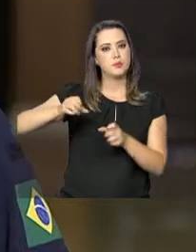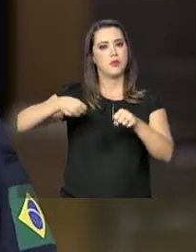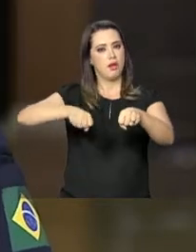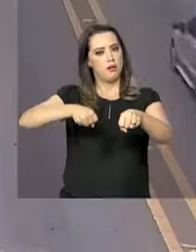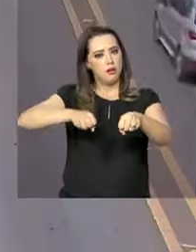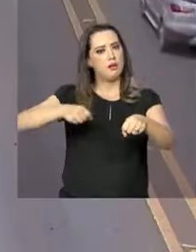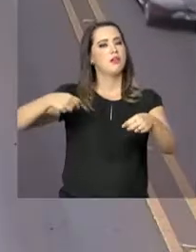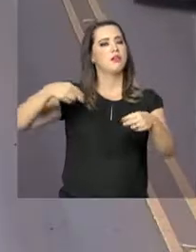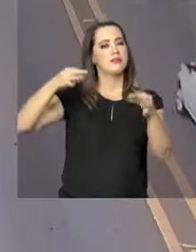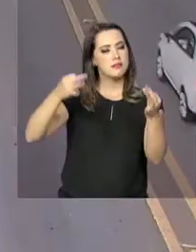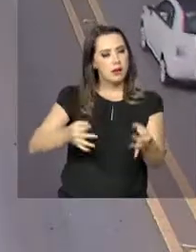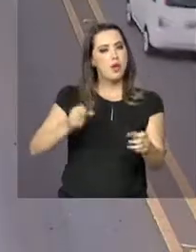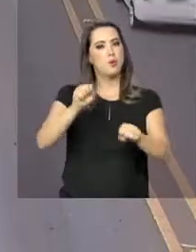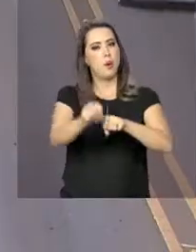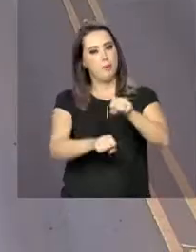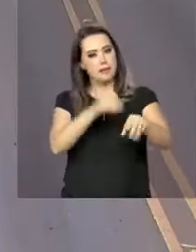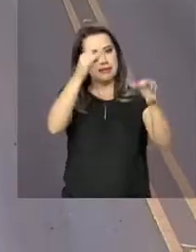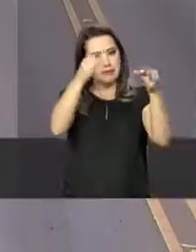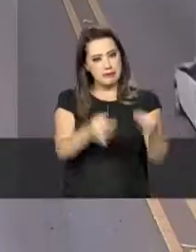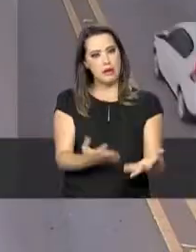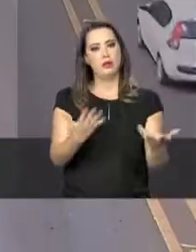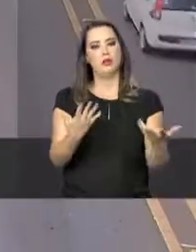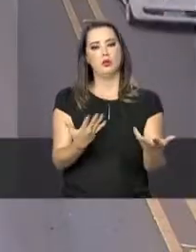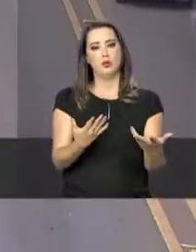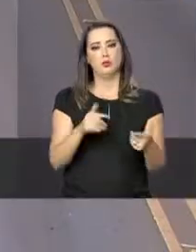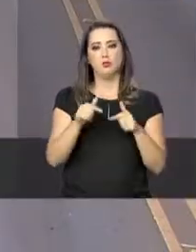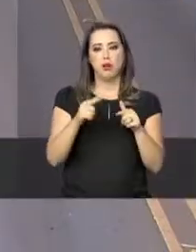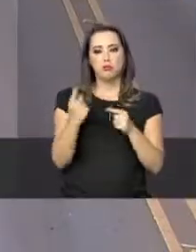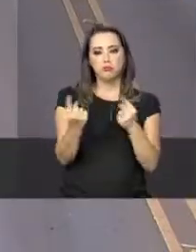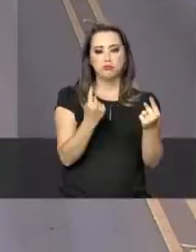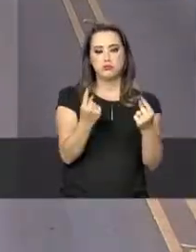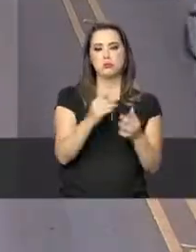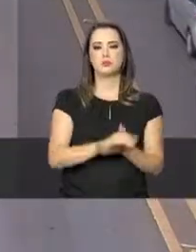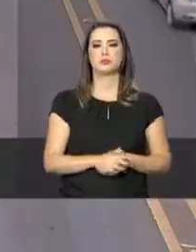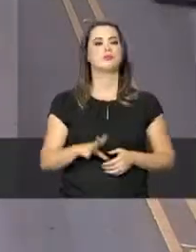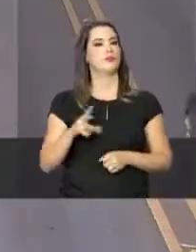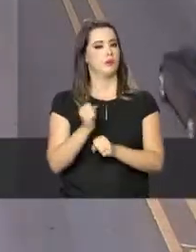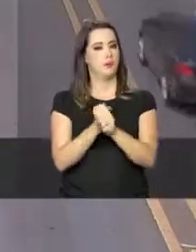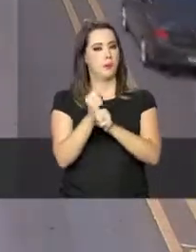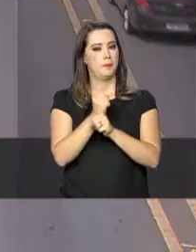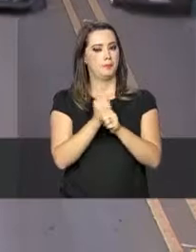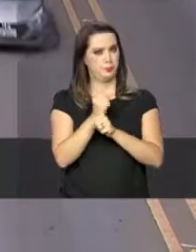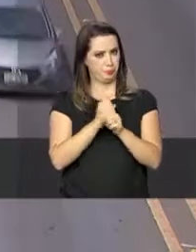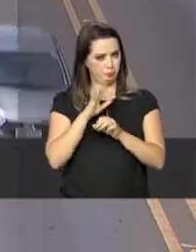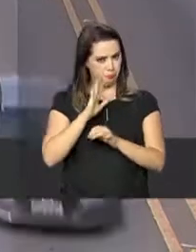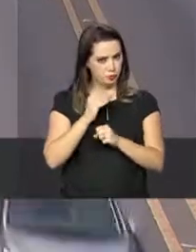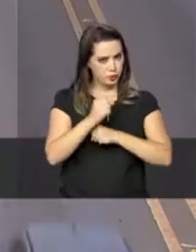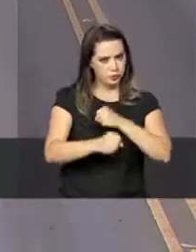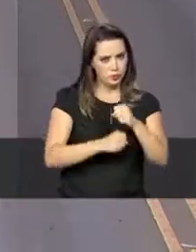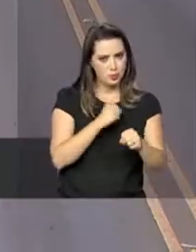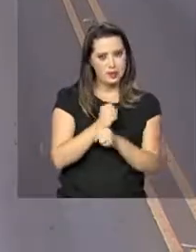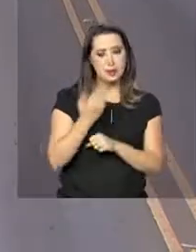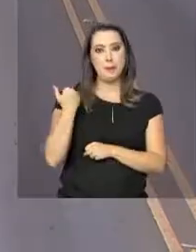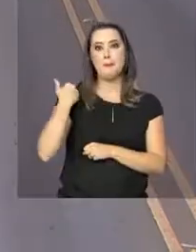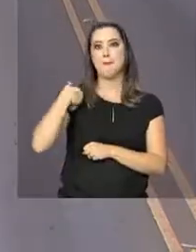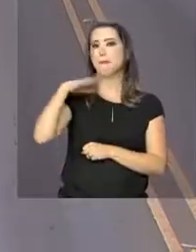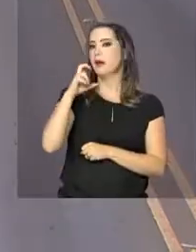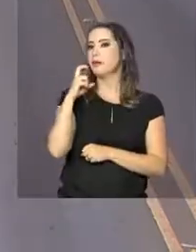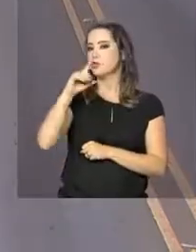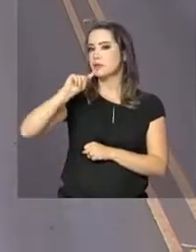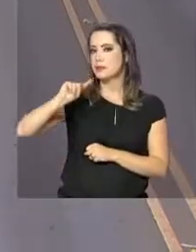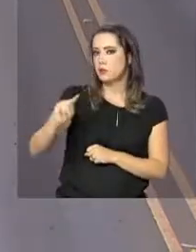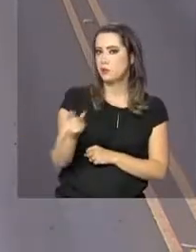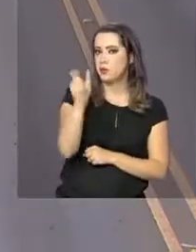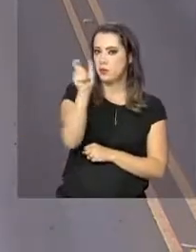como motorista. Todo ano, mais de 5 mil motoristas têm a carteira de habilitação suspensa ou caçada só no